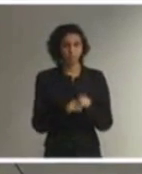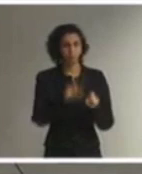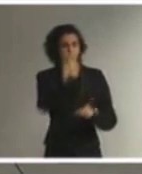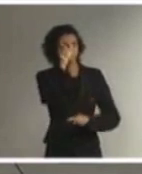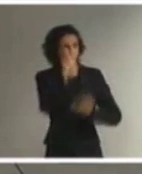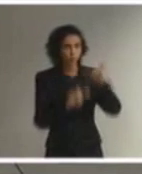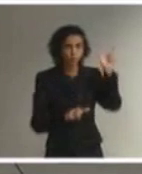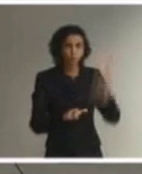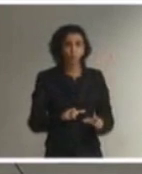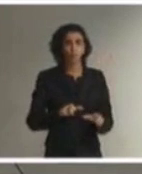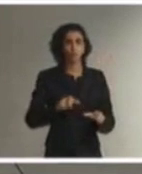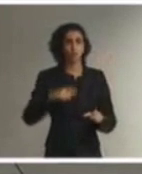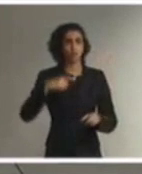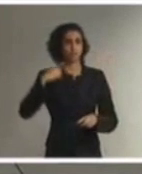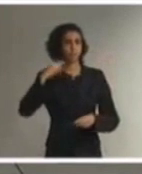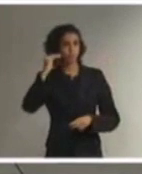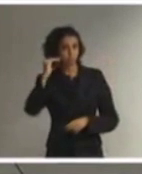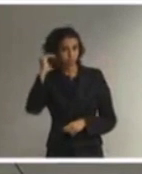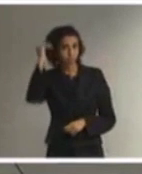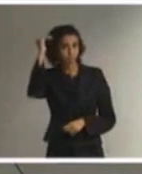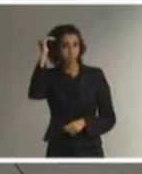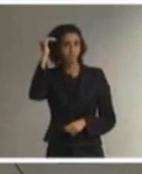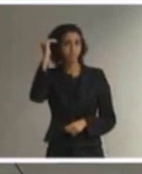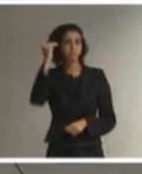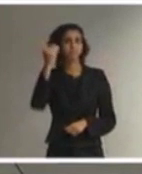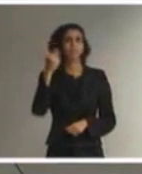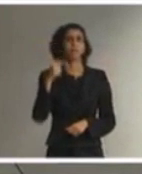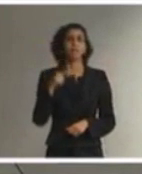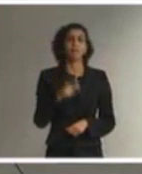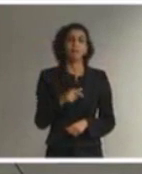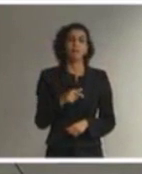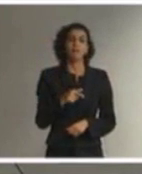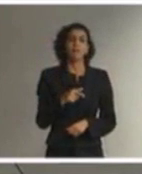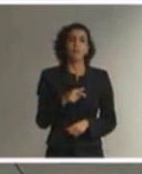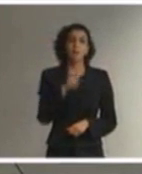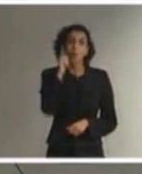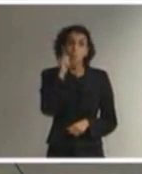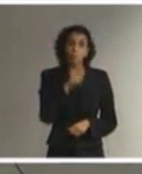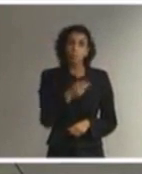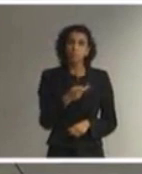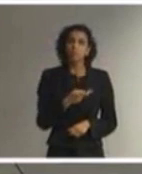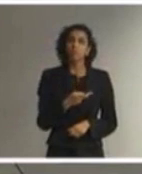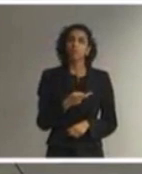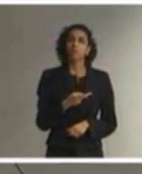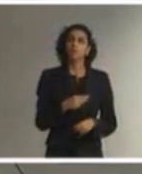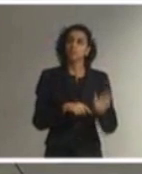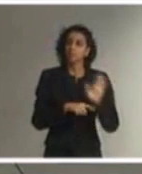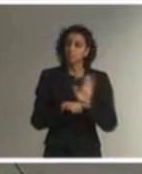efetividade dessas condições mínimas nas nossas escolas, ofereçam esses recursos